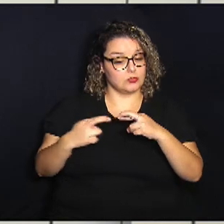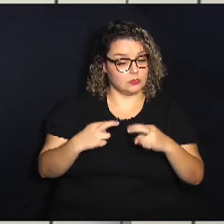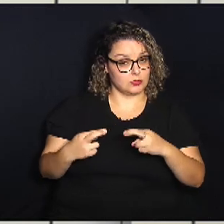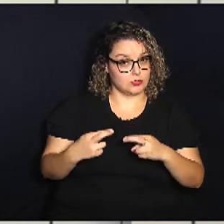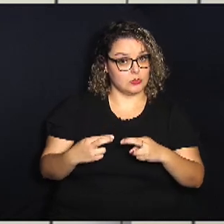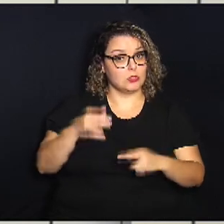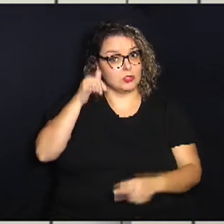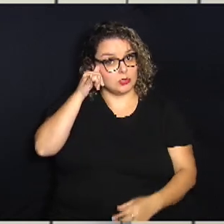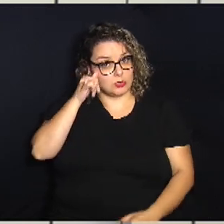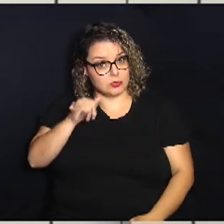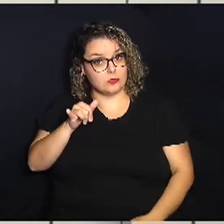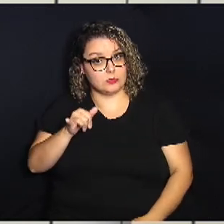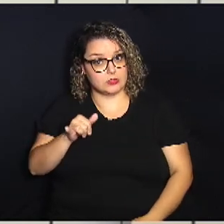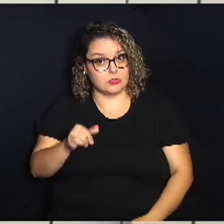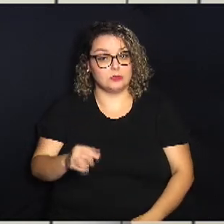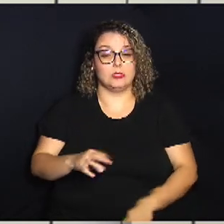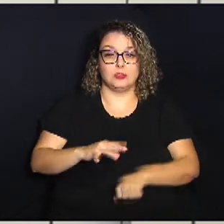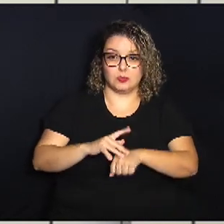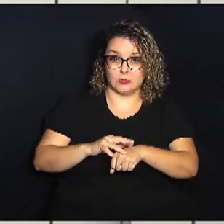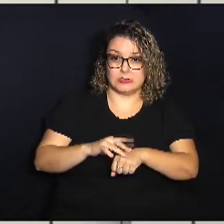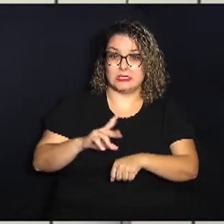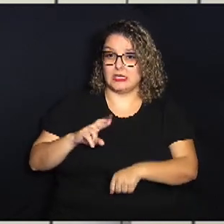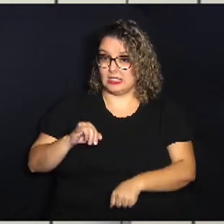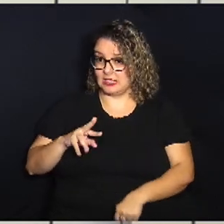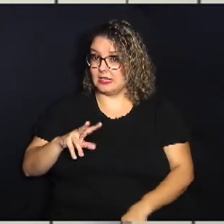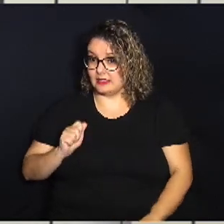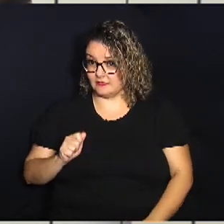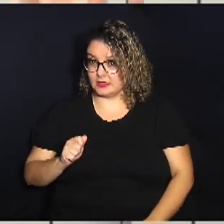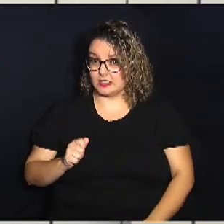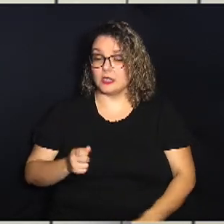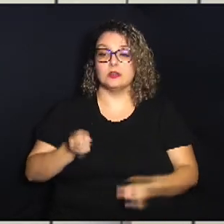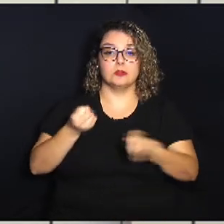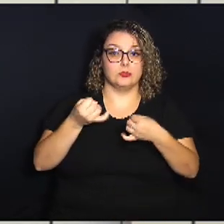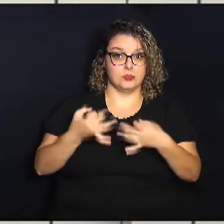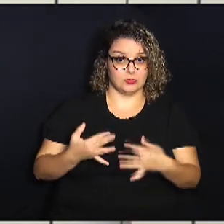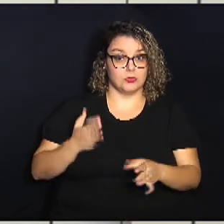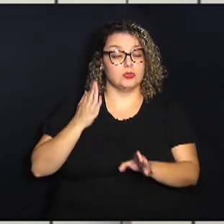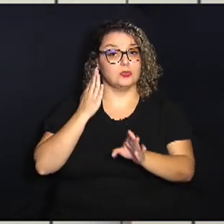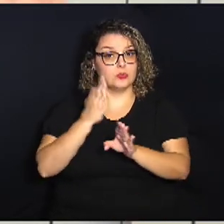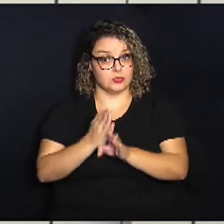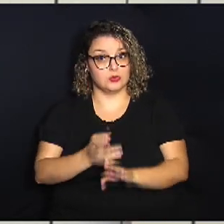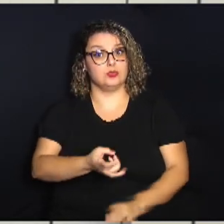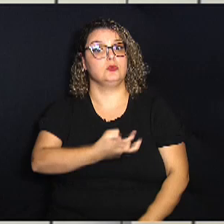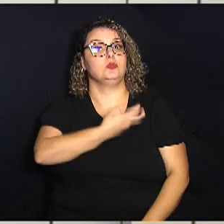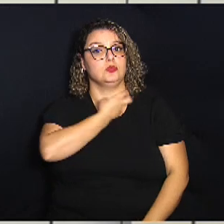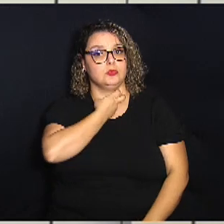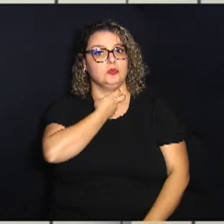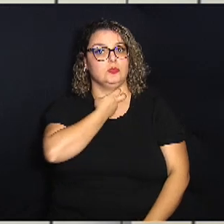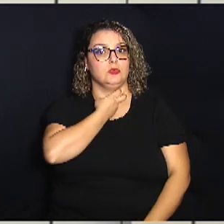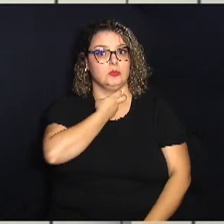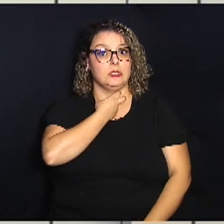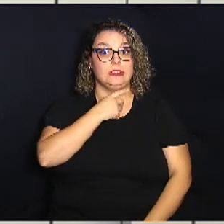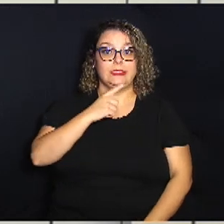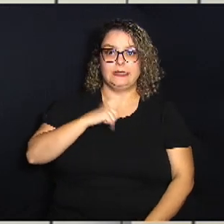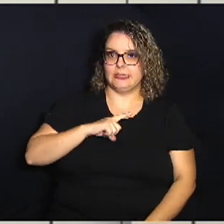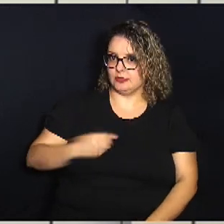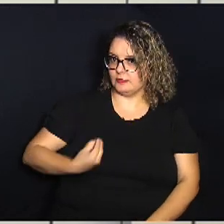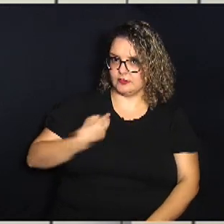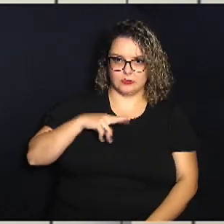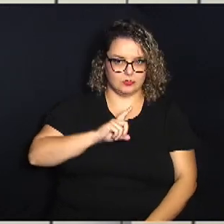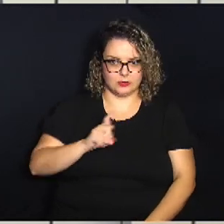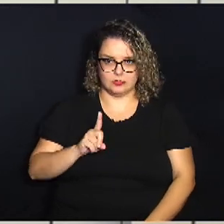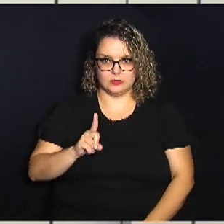prevenção à raiva. E como a orientação é, ao encontrar um morcego com ou sem vida, não